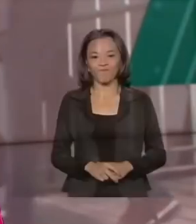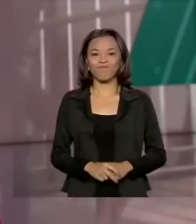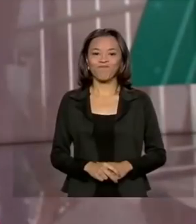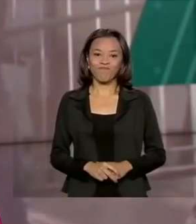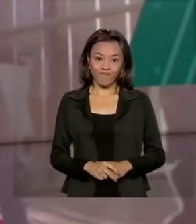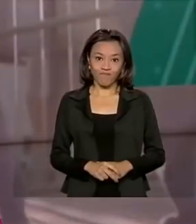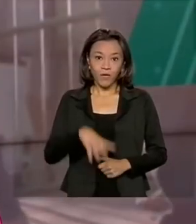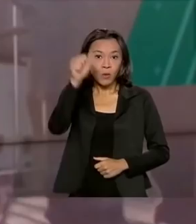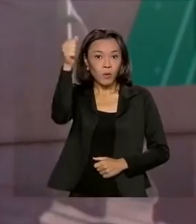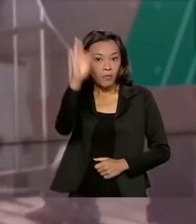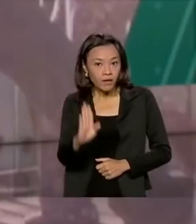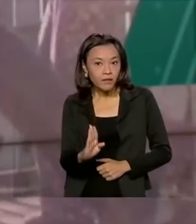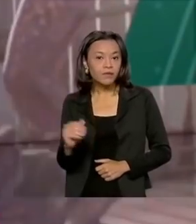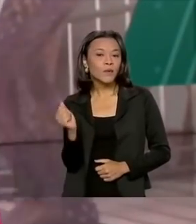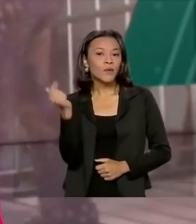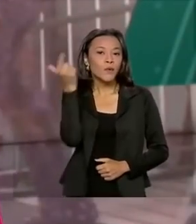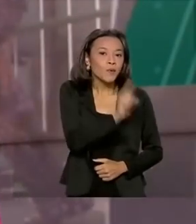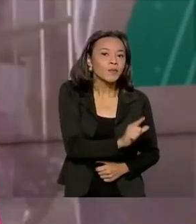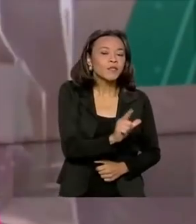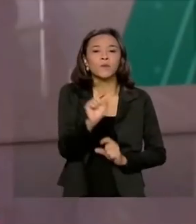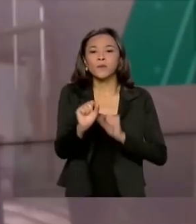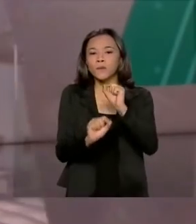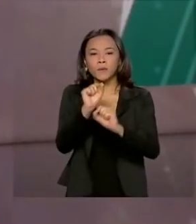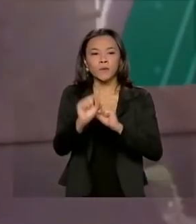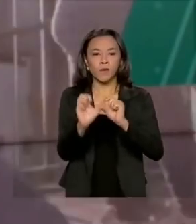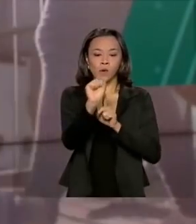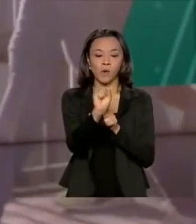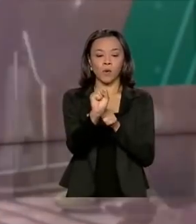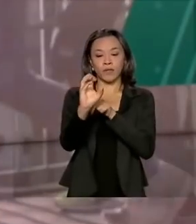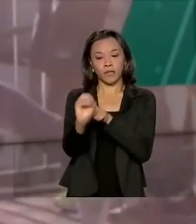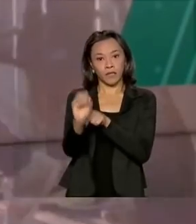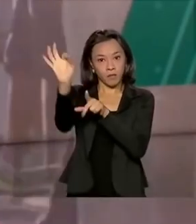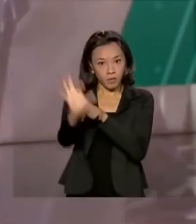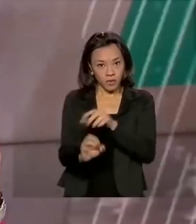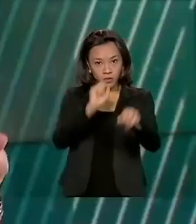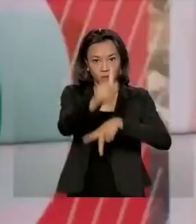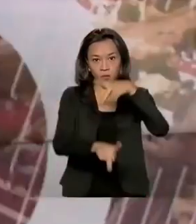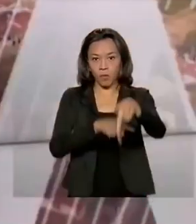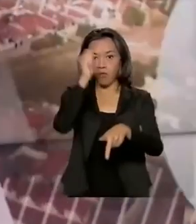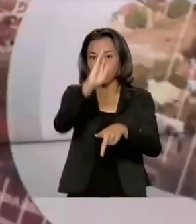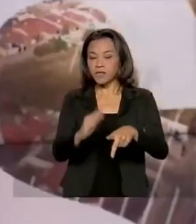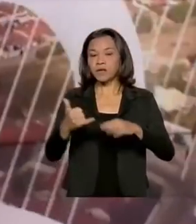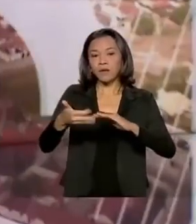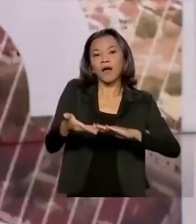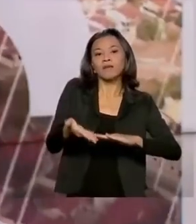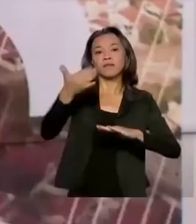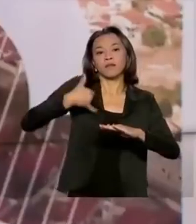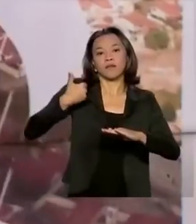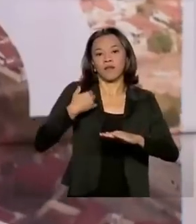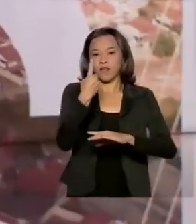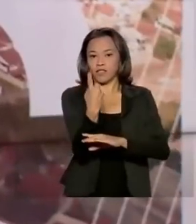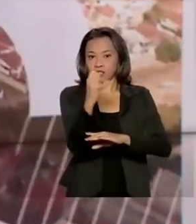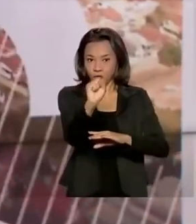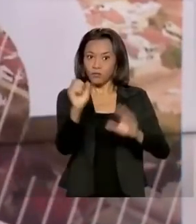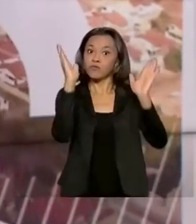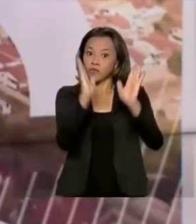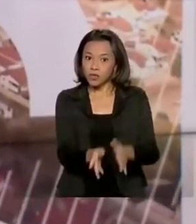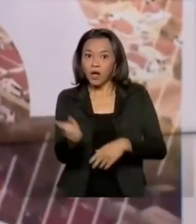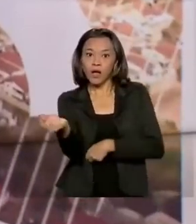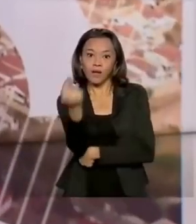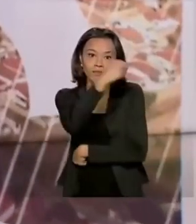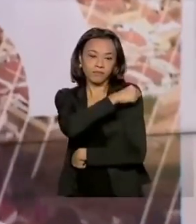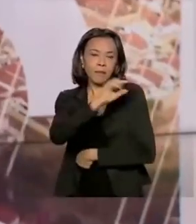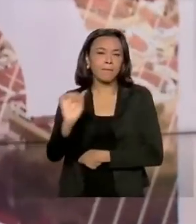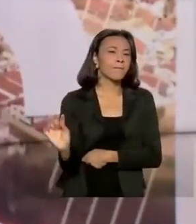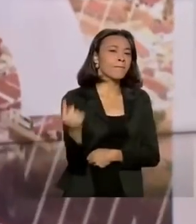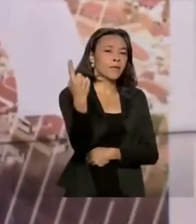O Brasil atingiu a marca de 80% da população brasileira acima de 18 anos, imunizada com pelo menos